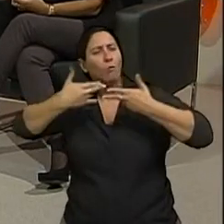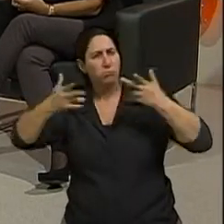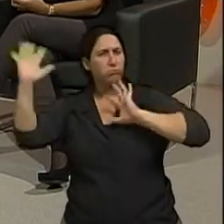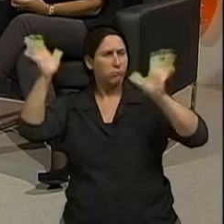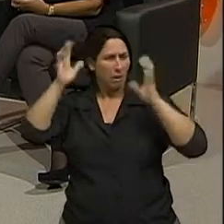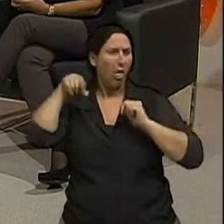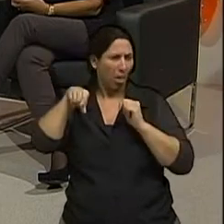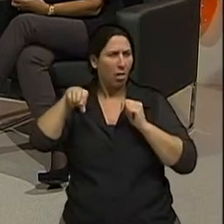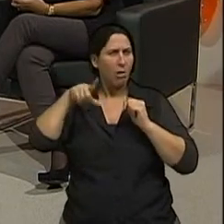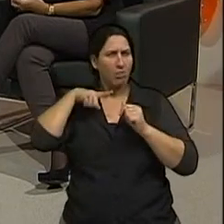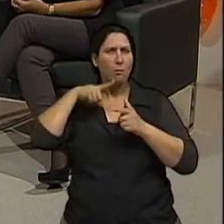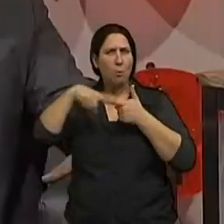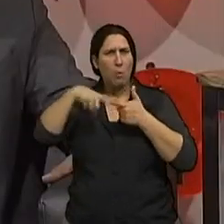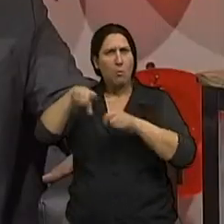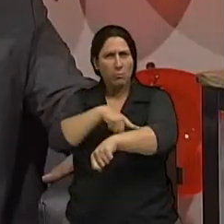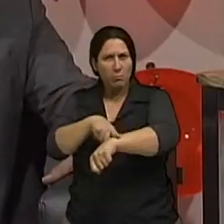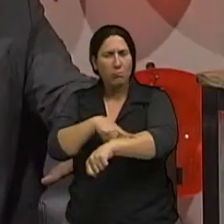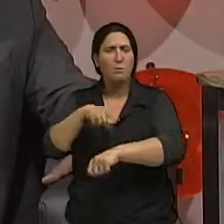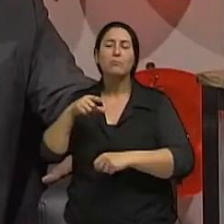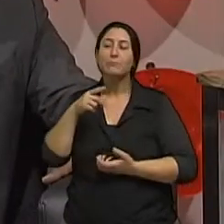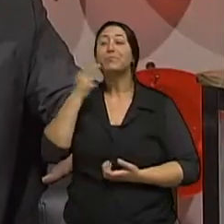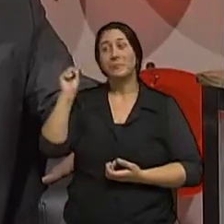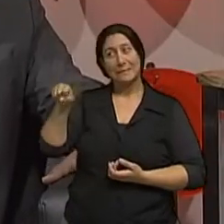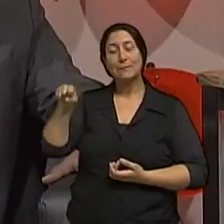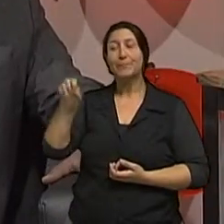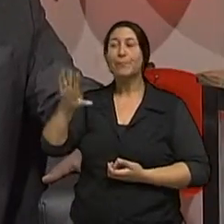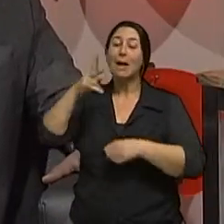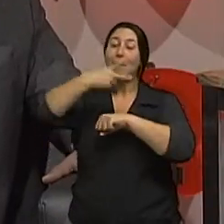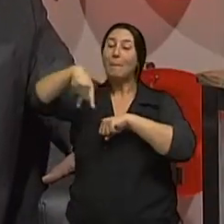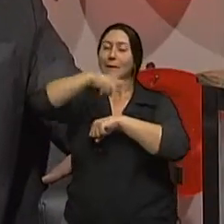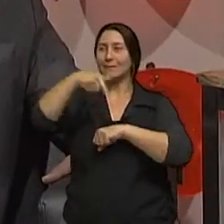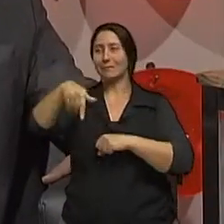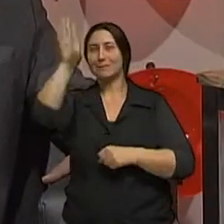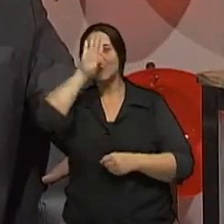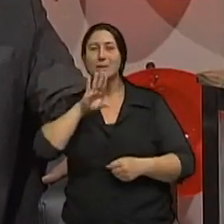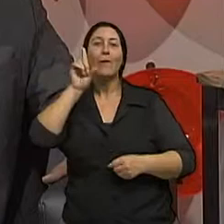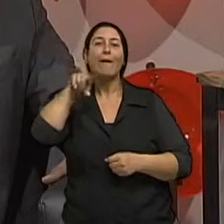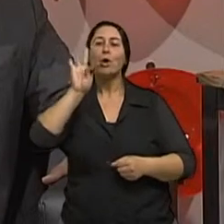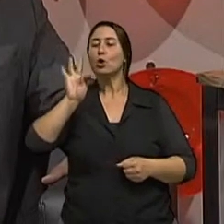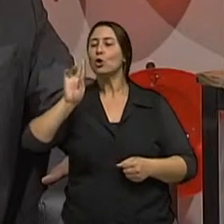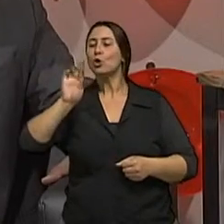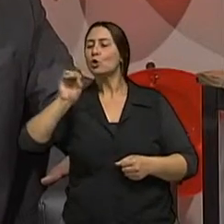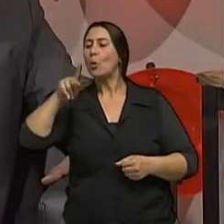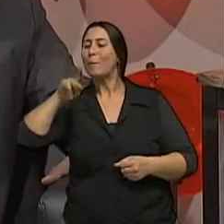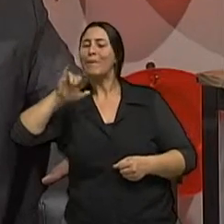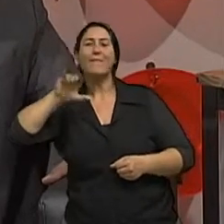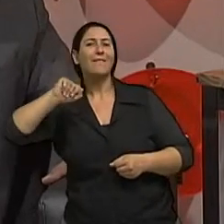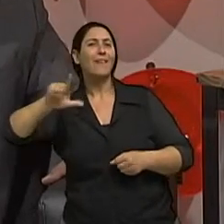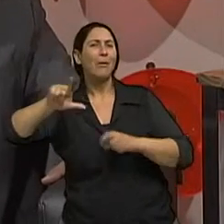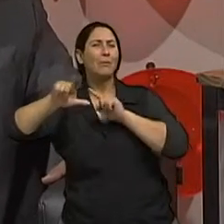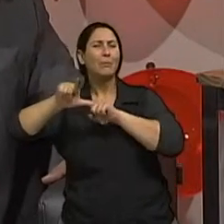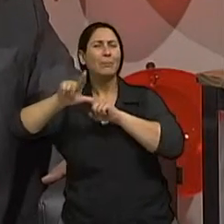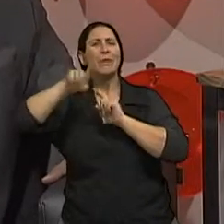desenvolvimento de melanoma nos países tropicais é muito maior o número de casos do que os